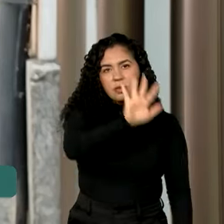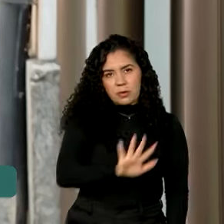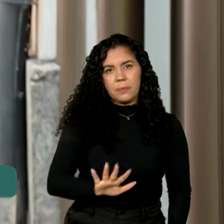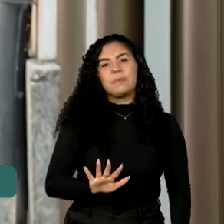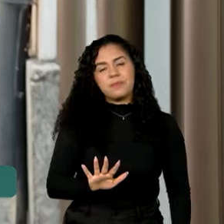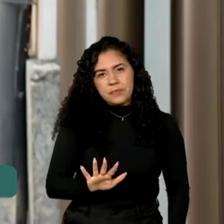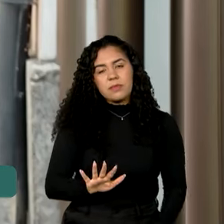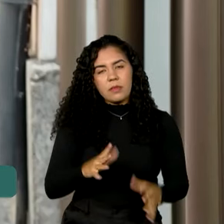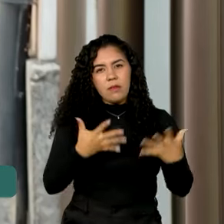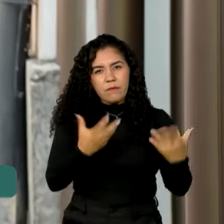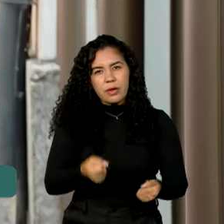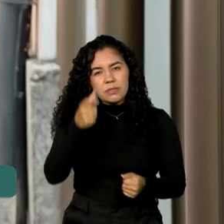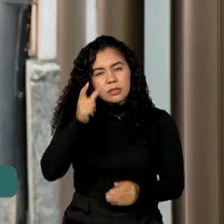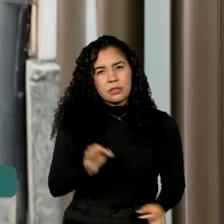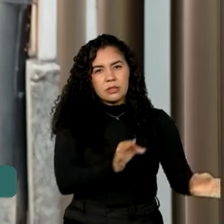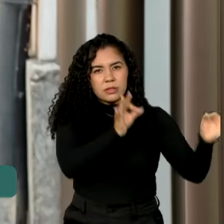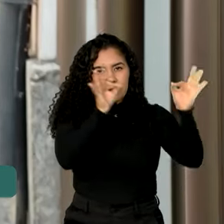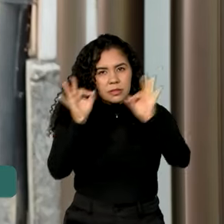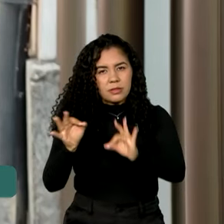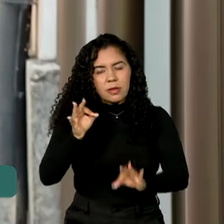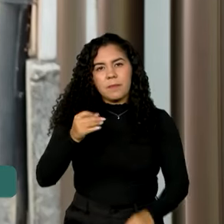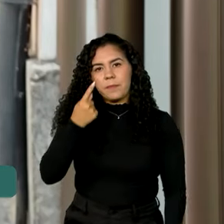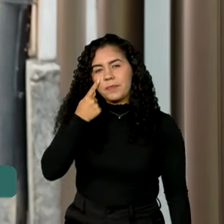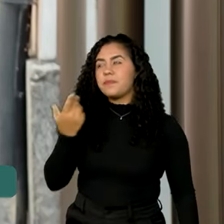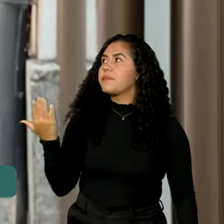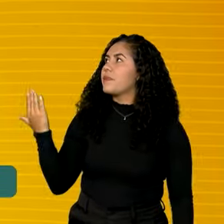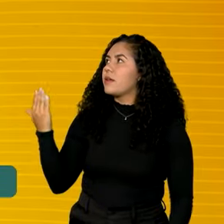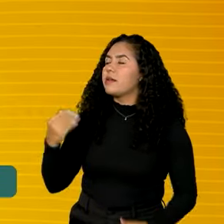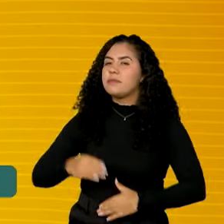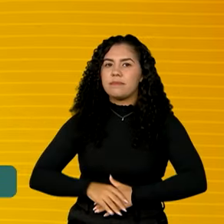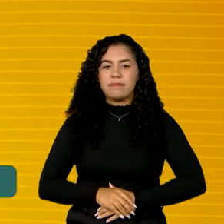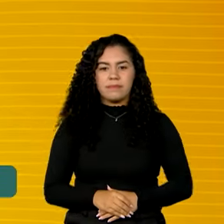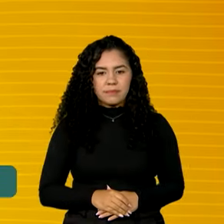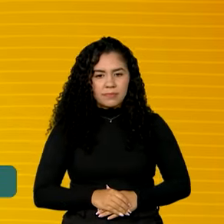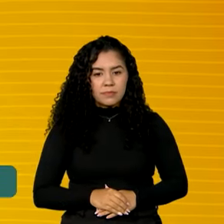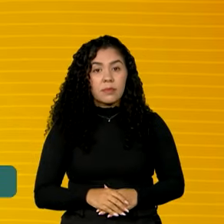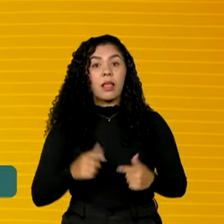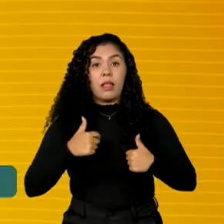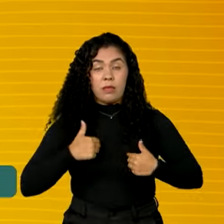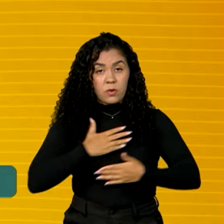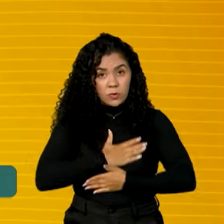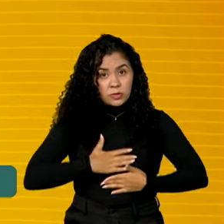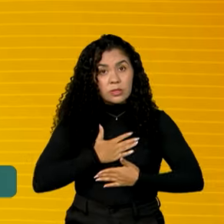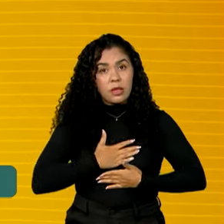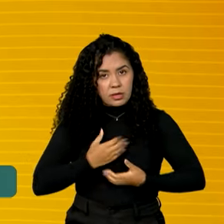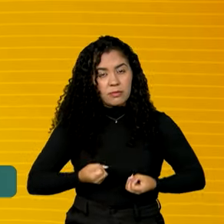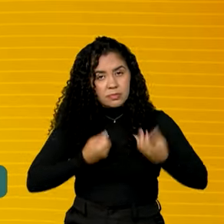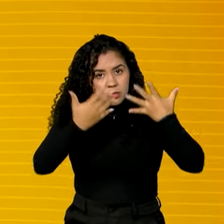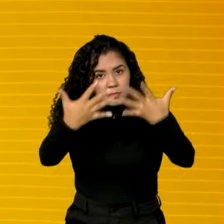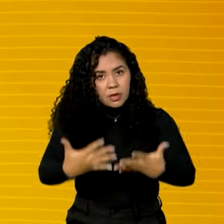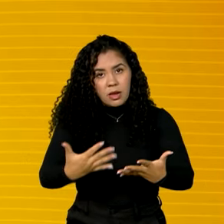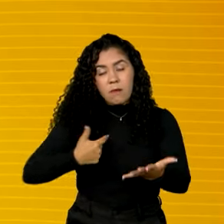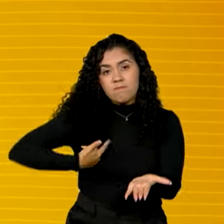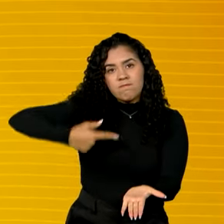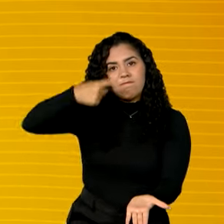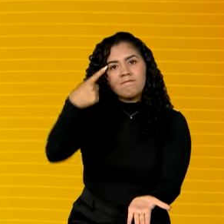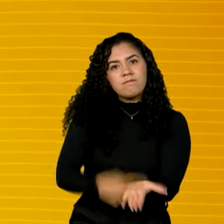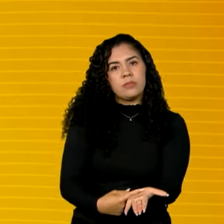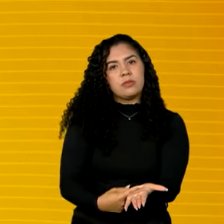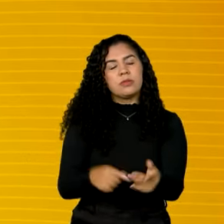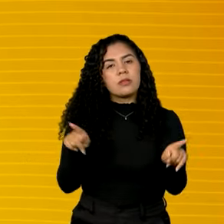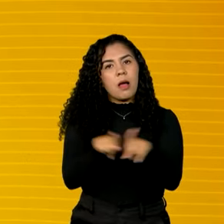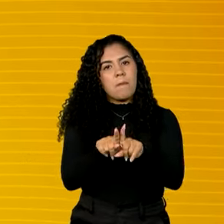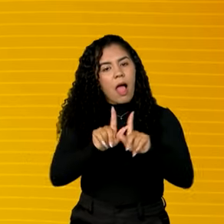transplante. Vamos acompanhar um trechinho da fala dela. Reitero aqui o compromisso e as